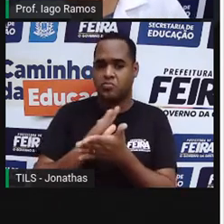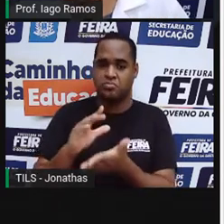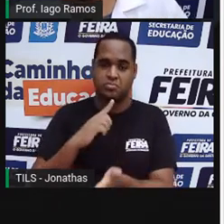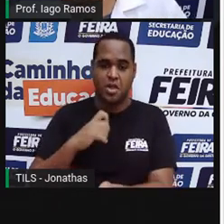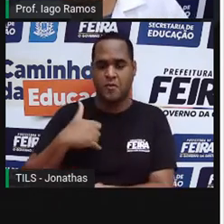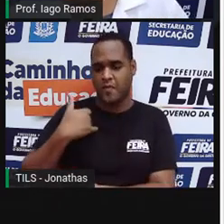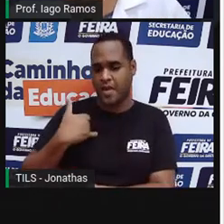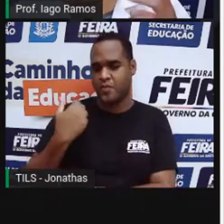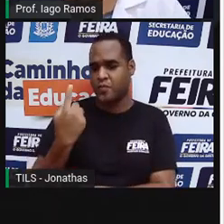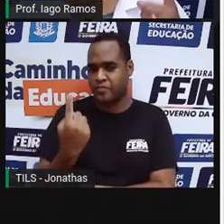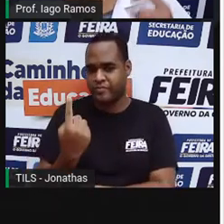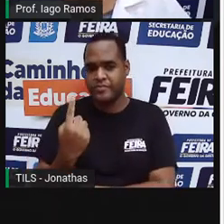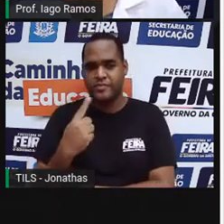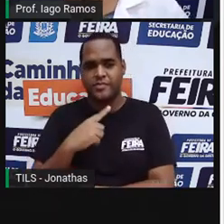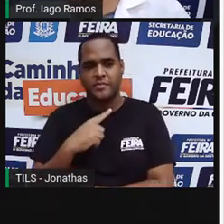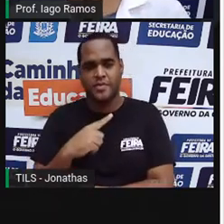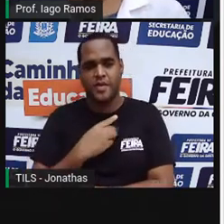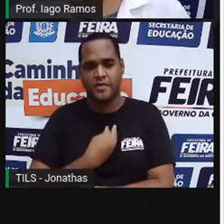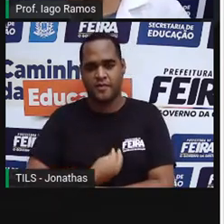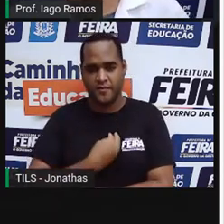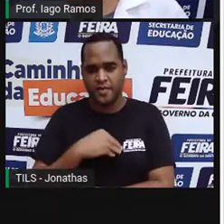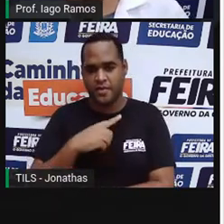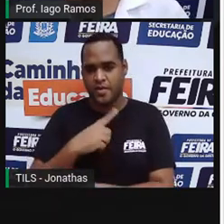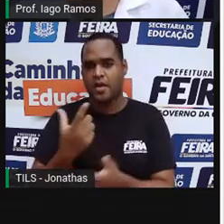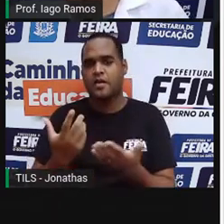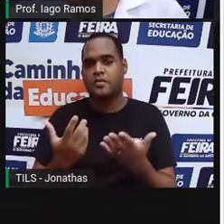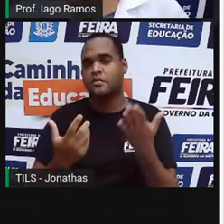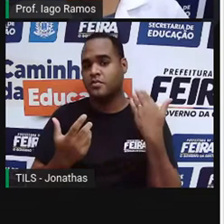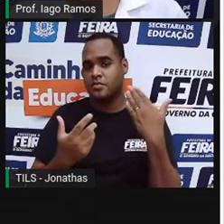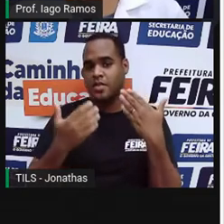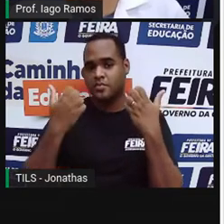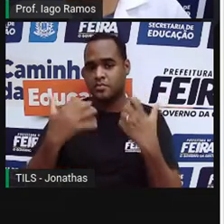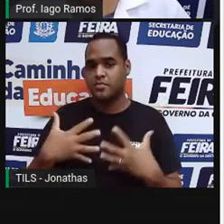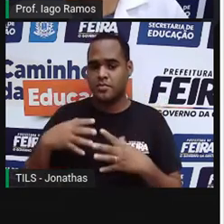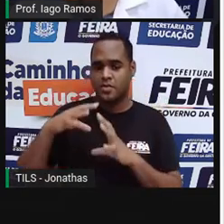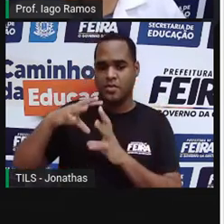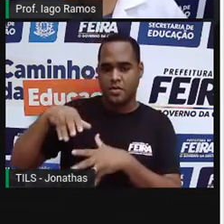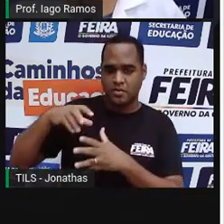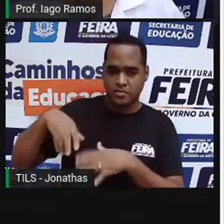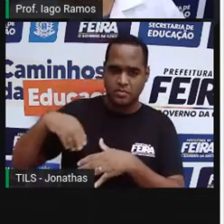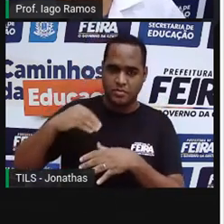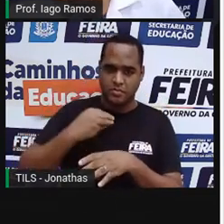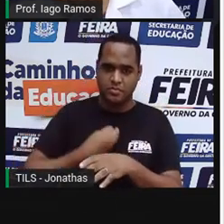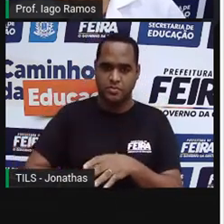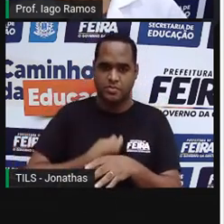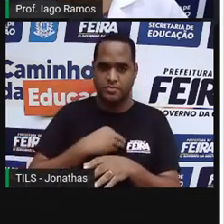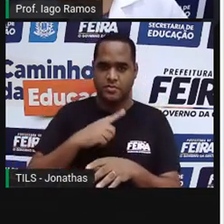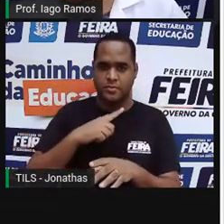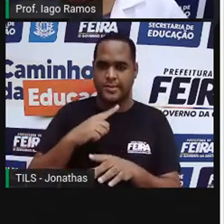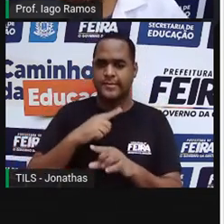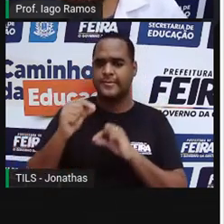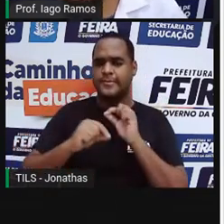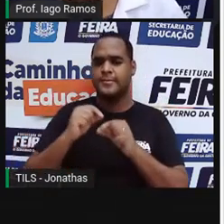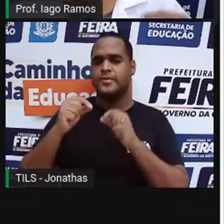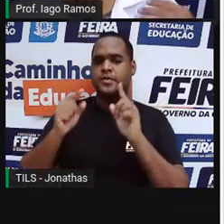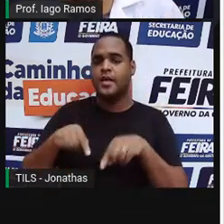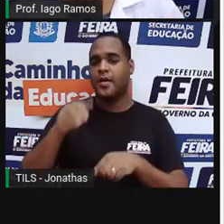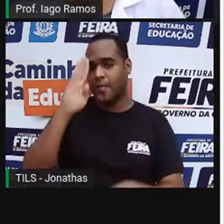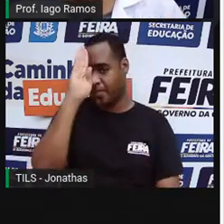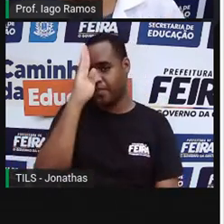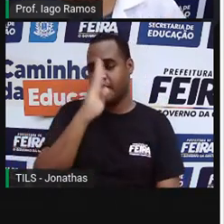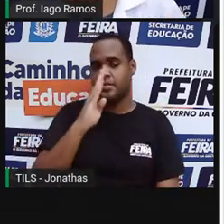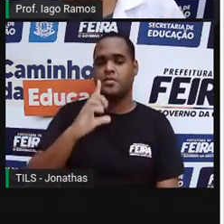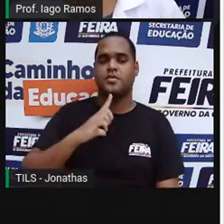idade, né, nessa Copa do Mundo aí, tá bom? Onde o Brasil foi, tornou-se